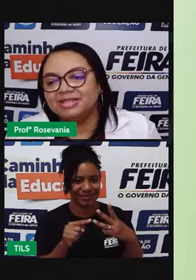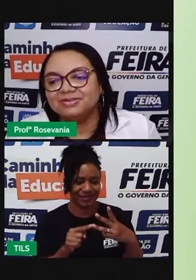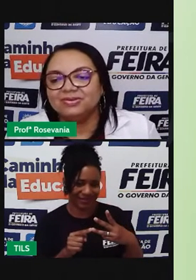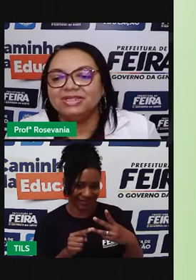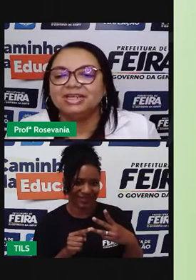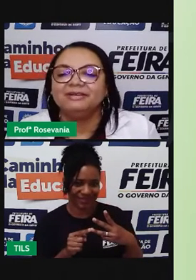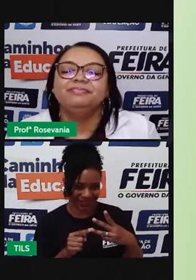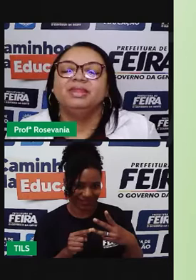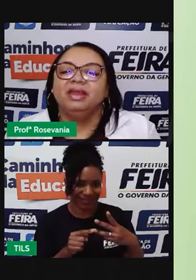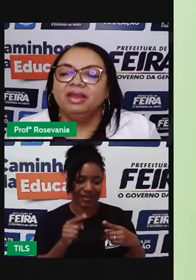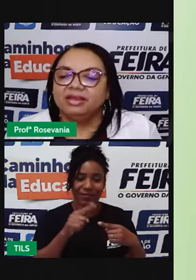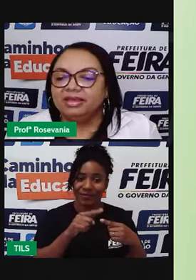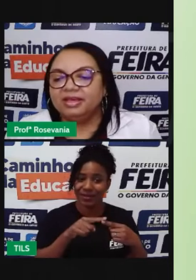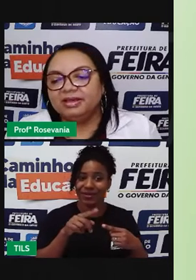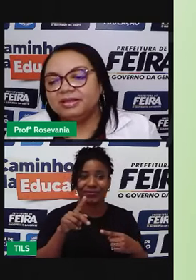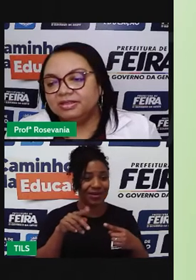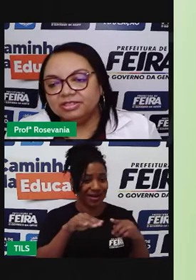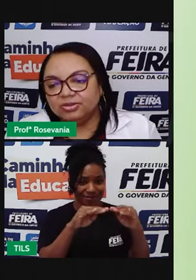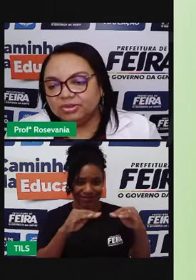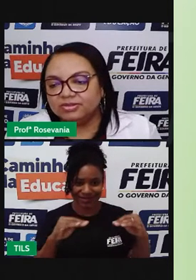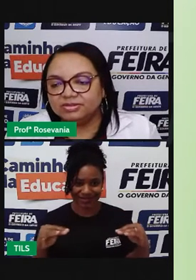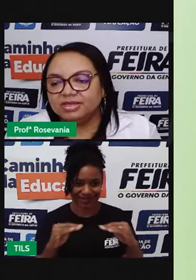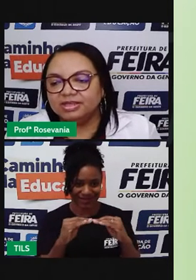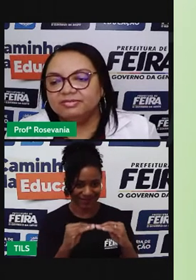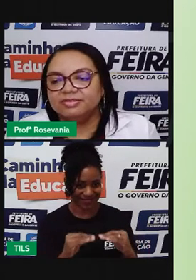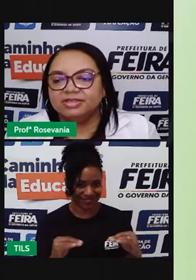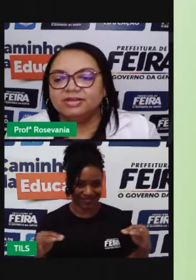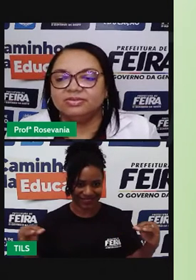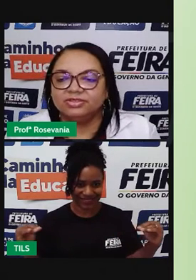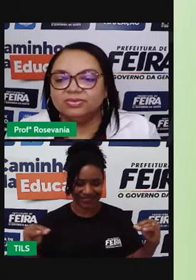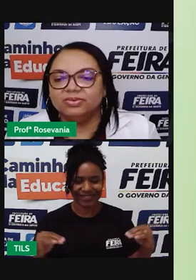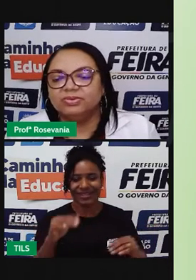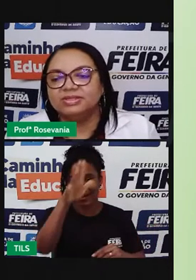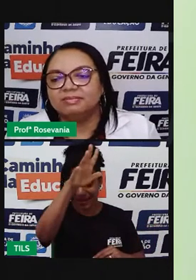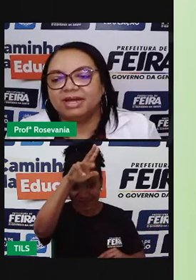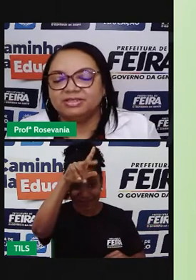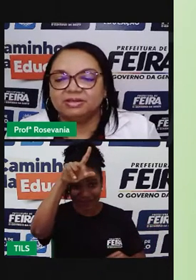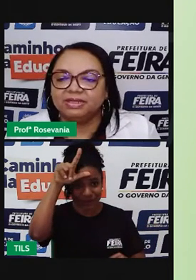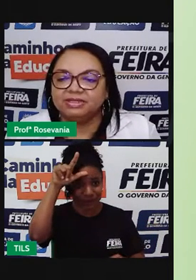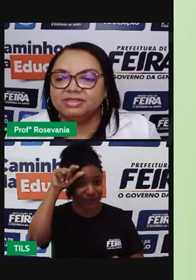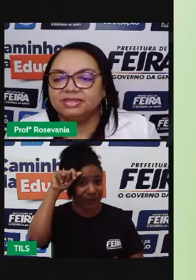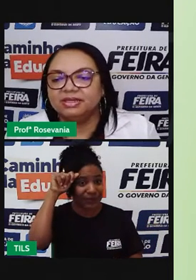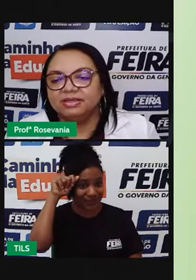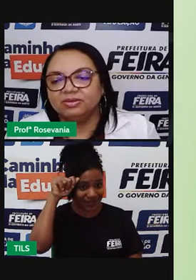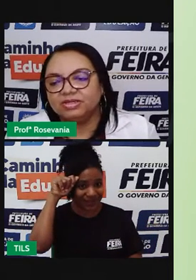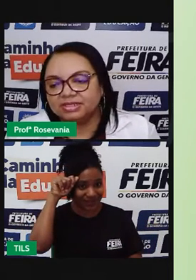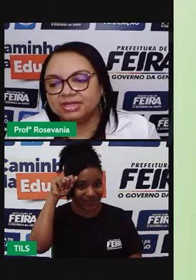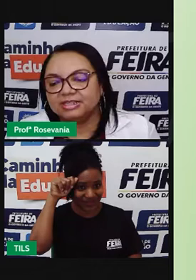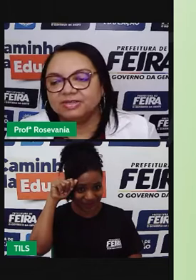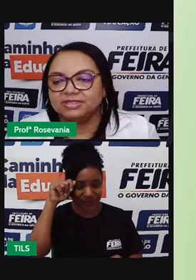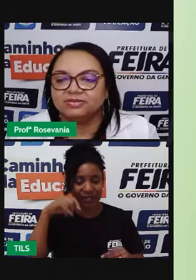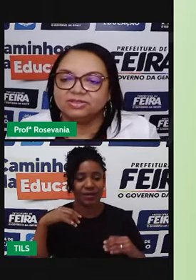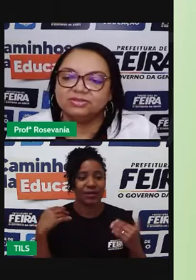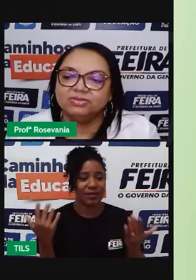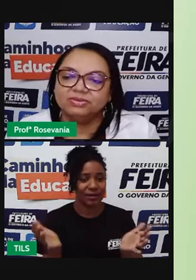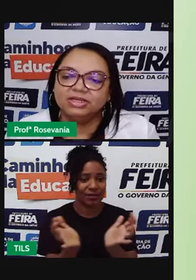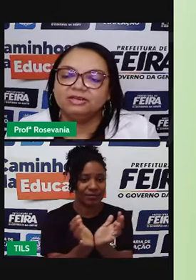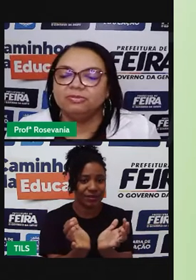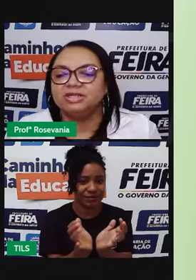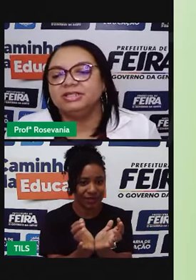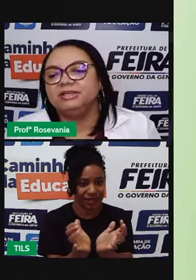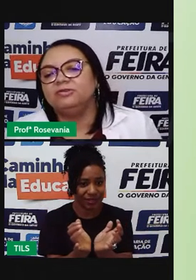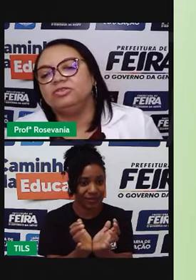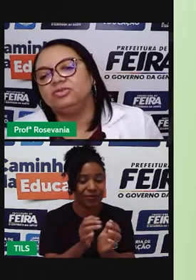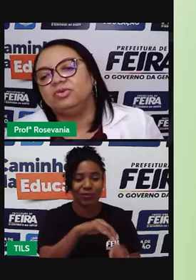a planície amazônica, que em todos os relevos, né, continuou essa parte da planície, todas as classificações do